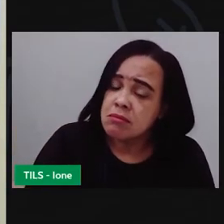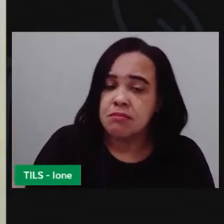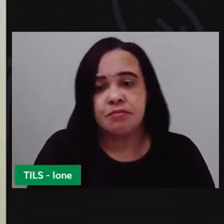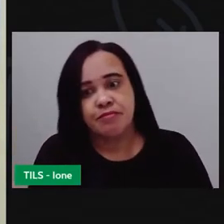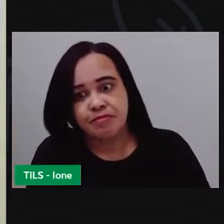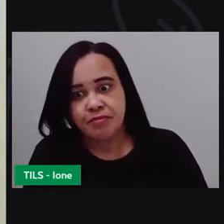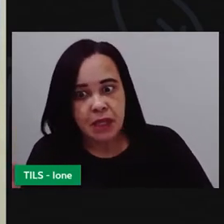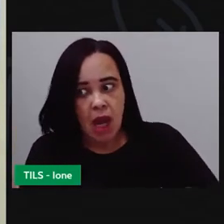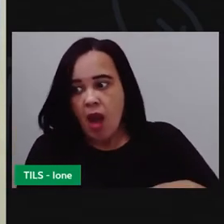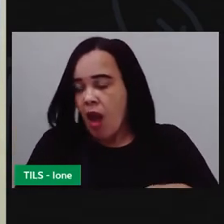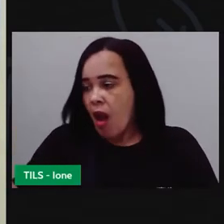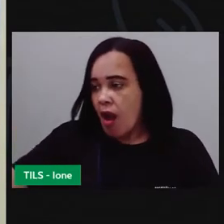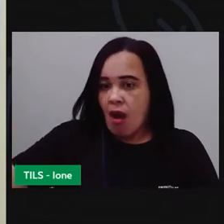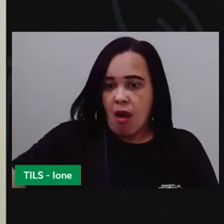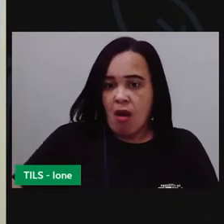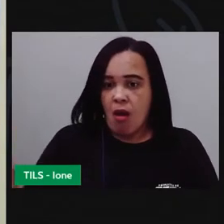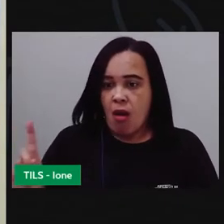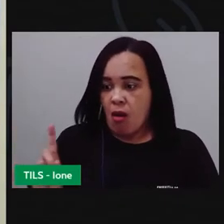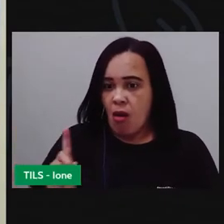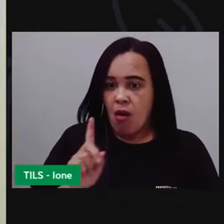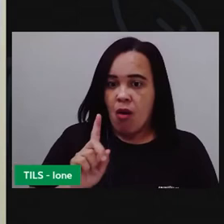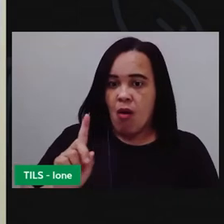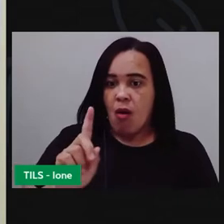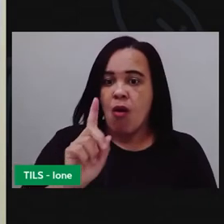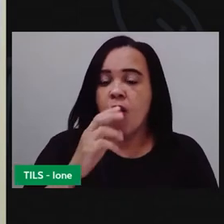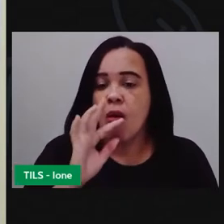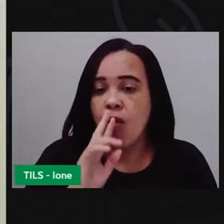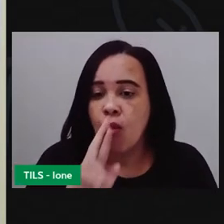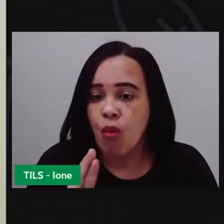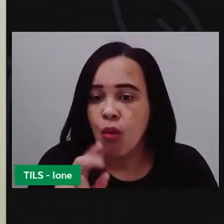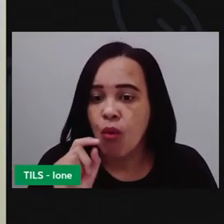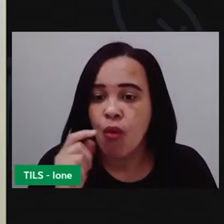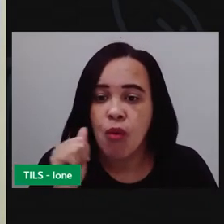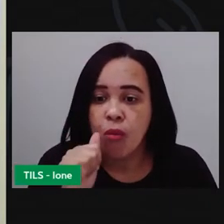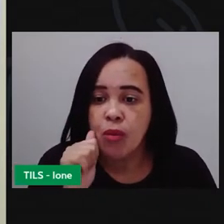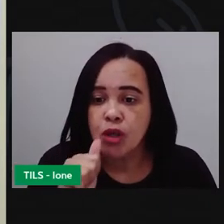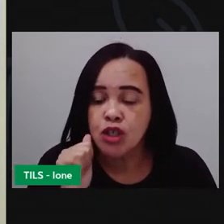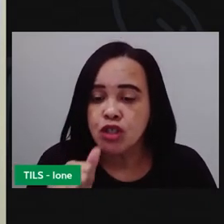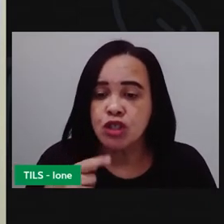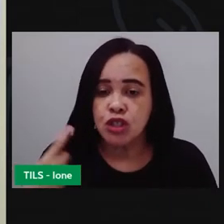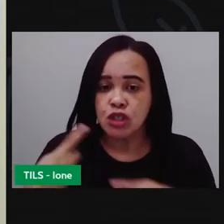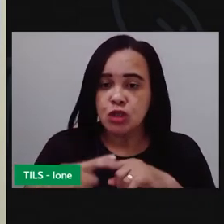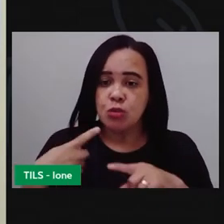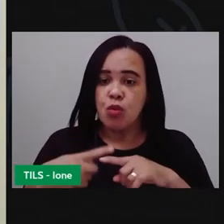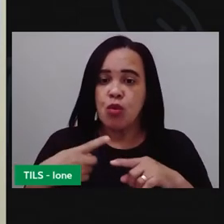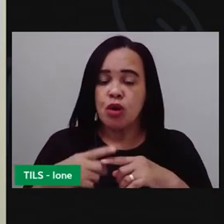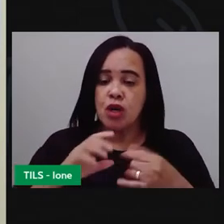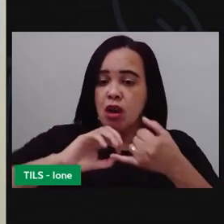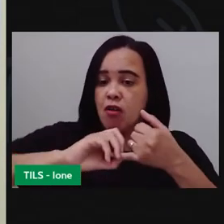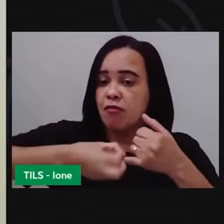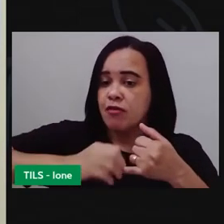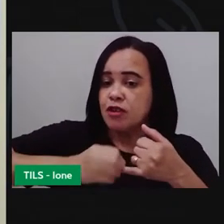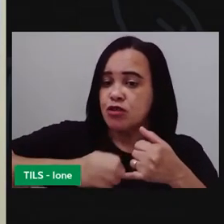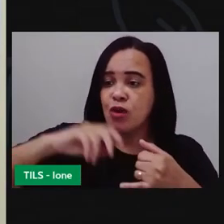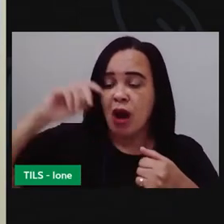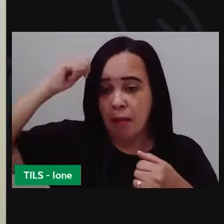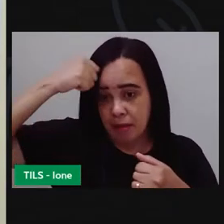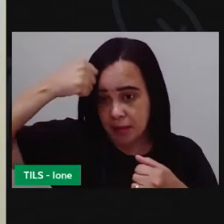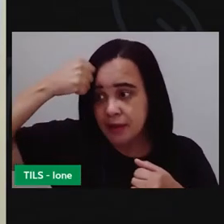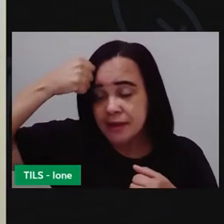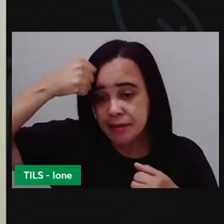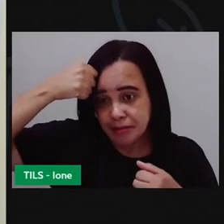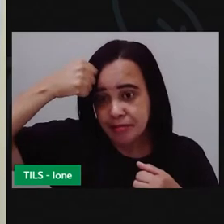Nessa hora, a menina já ia contar que foi por causa de uma feijoada preta que ela